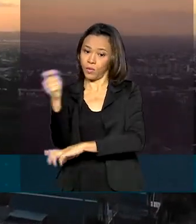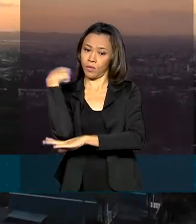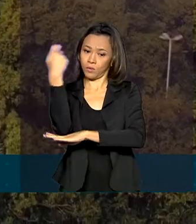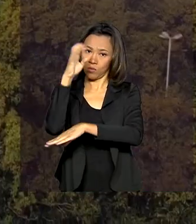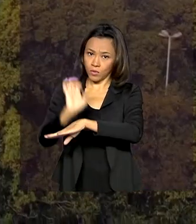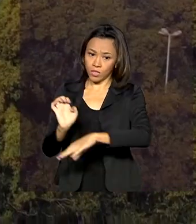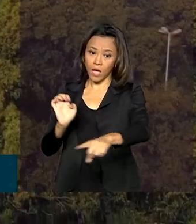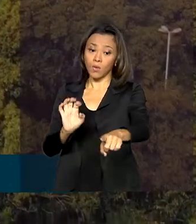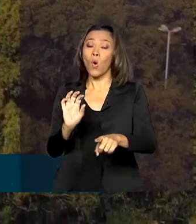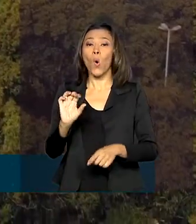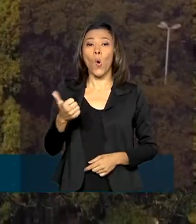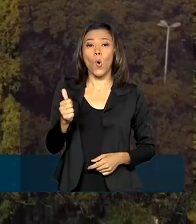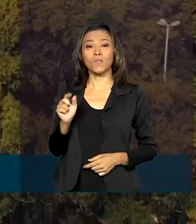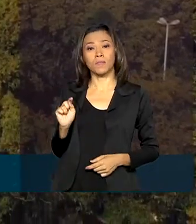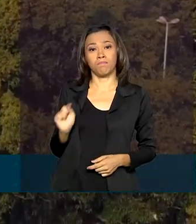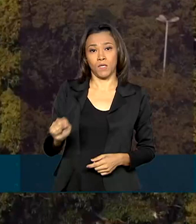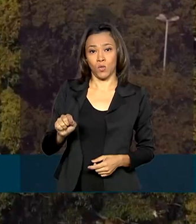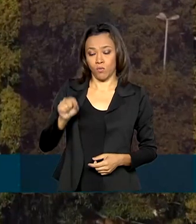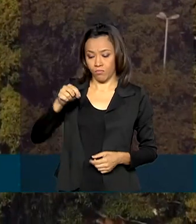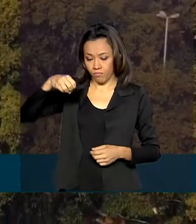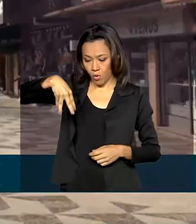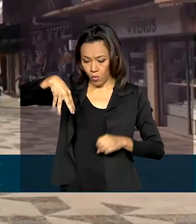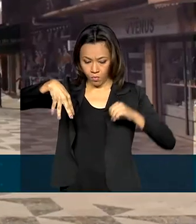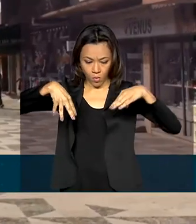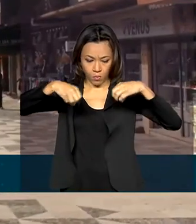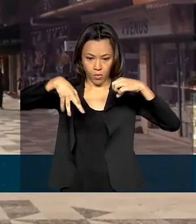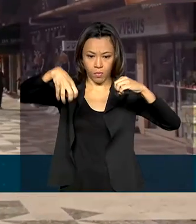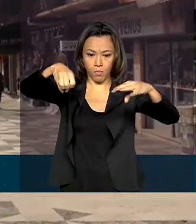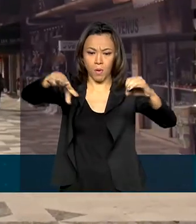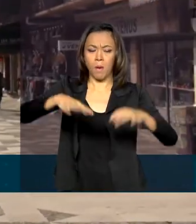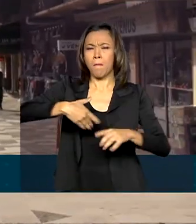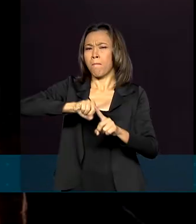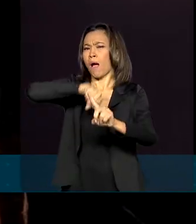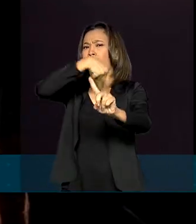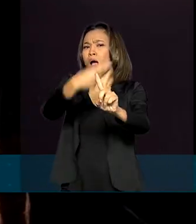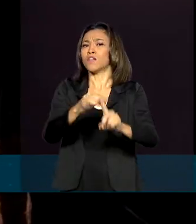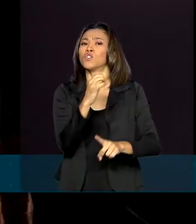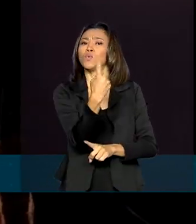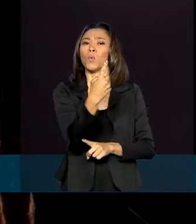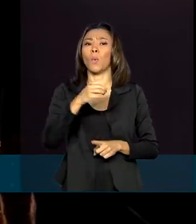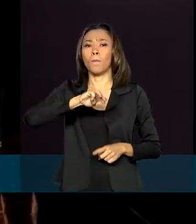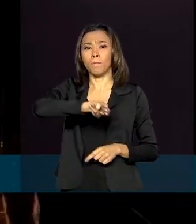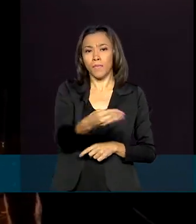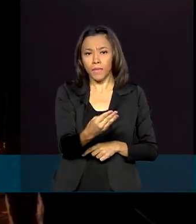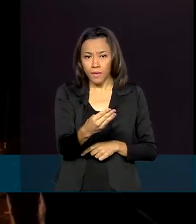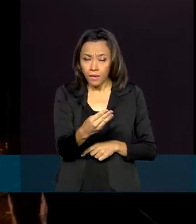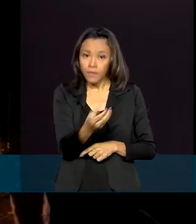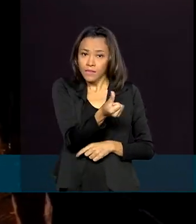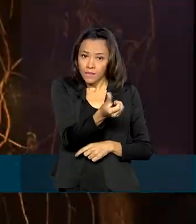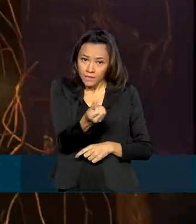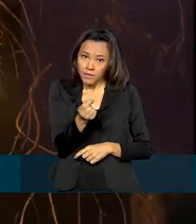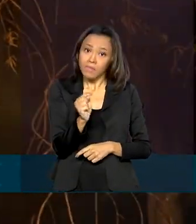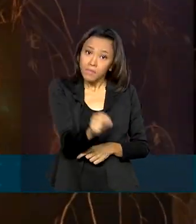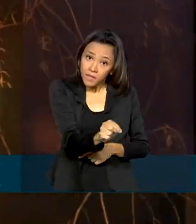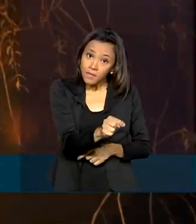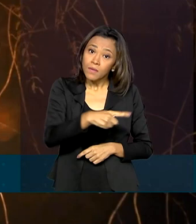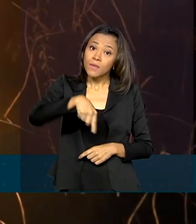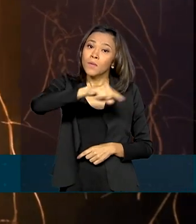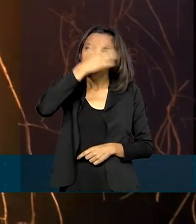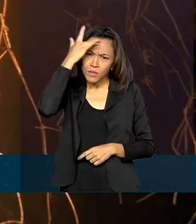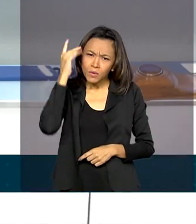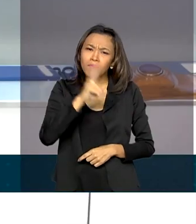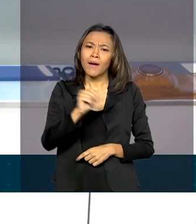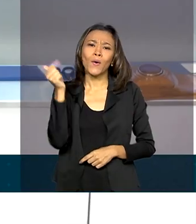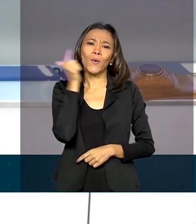pontos de iluminação. Mais de 1 milhão e 600 mil pessoas vão ser beneficiadas nos dois